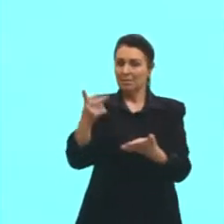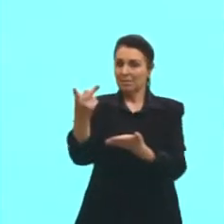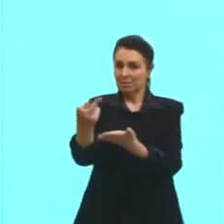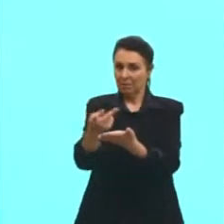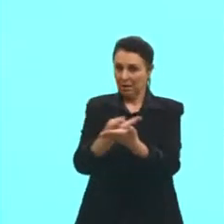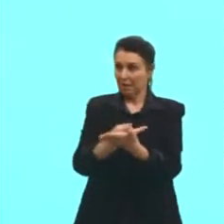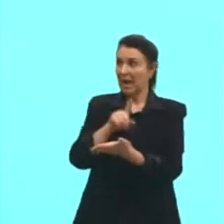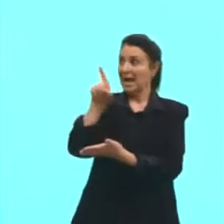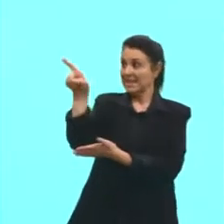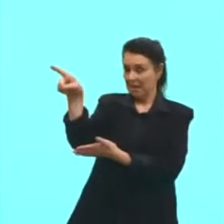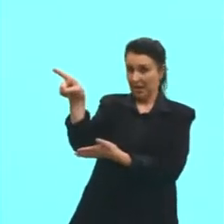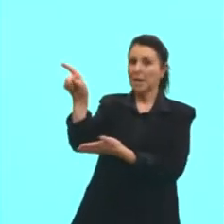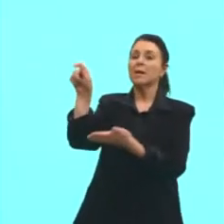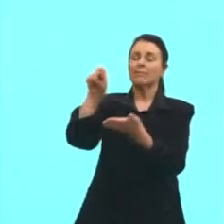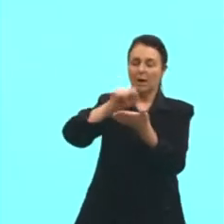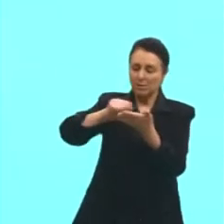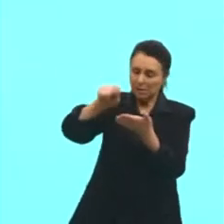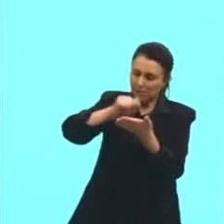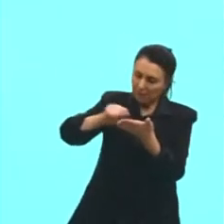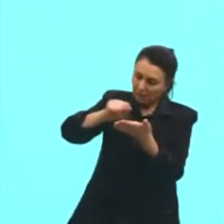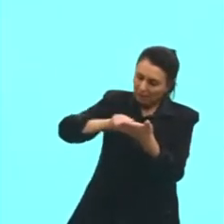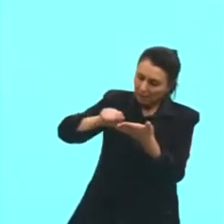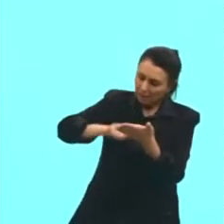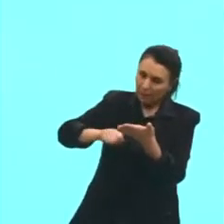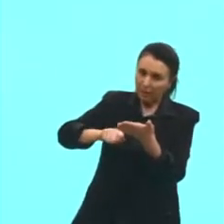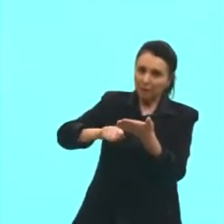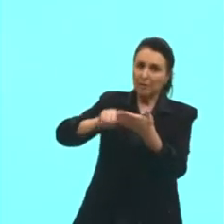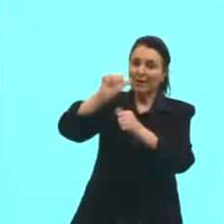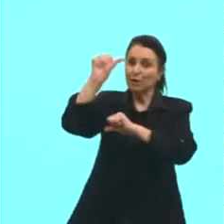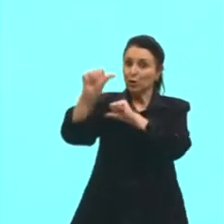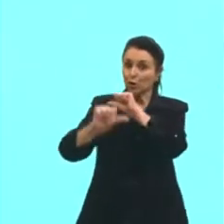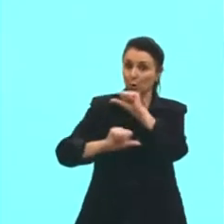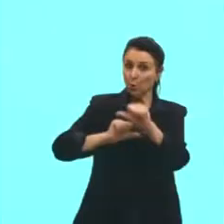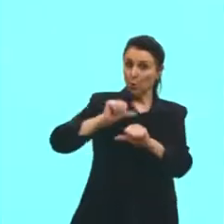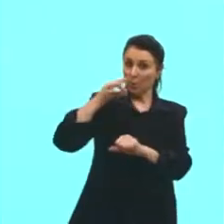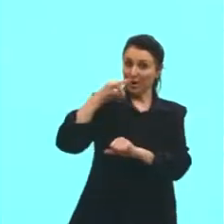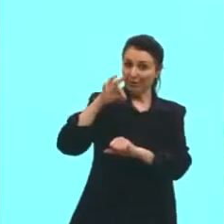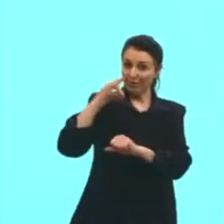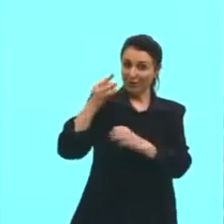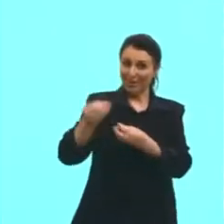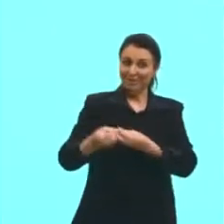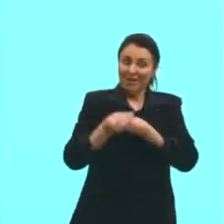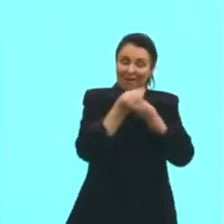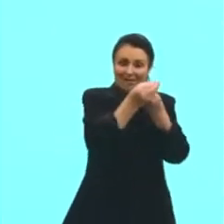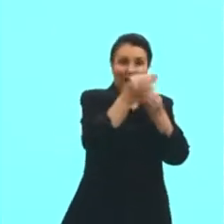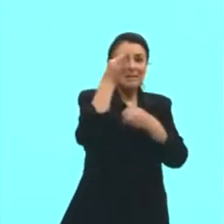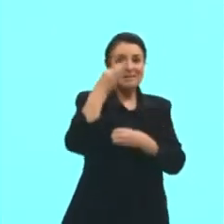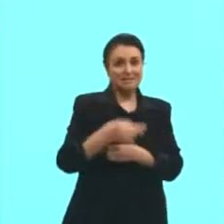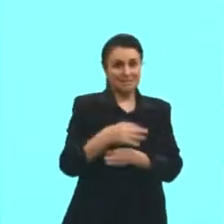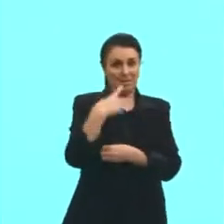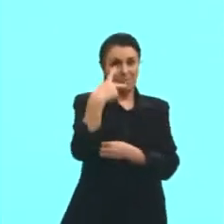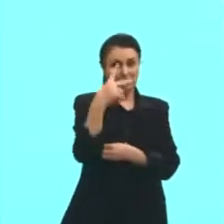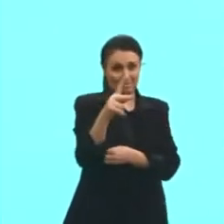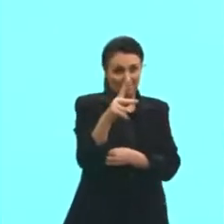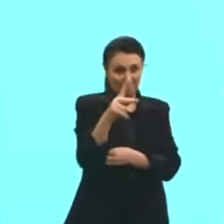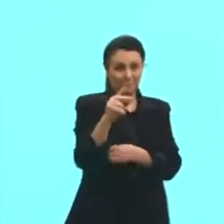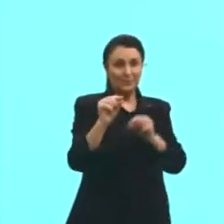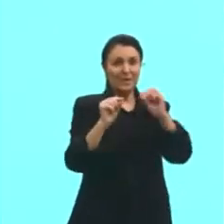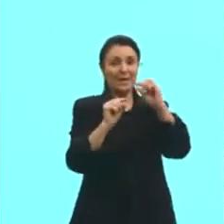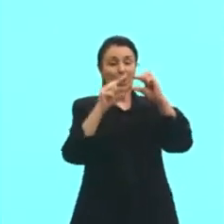uma ata, vai escrever ali o que aconteceu e vai te dar outra folha, está legal? E aqui acima, galera, está escrito,